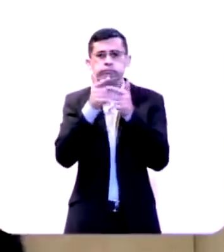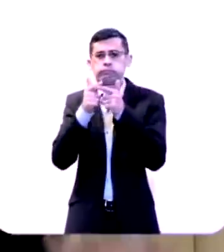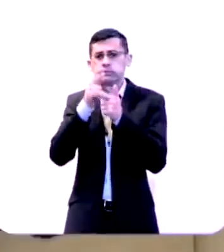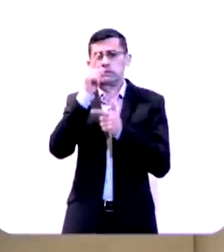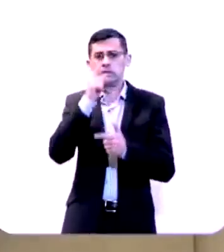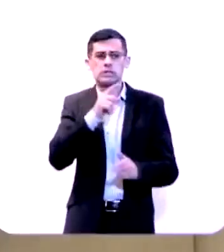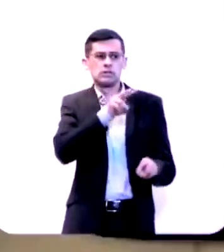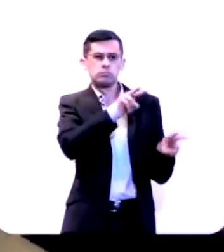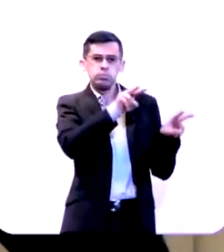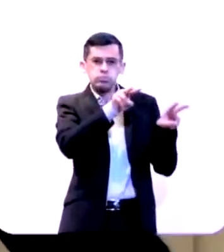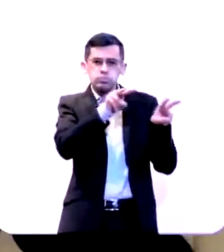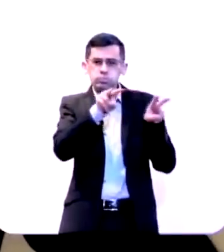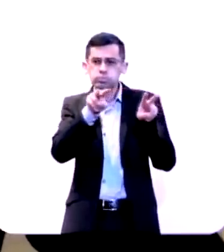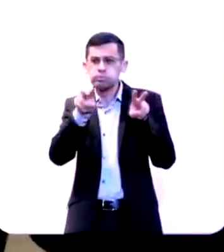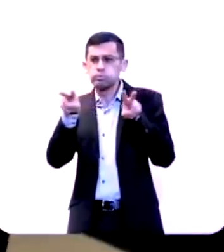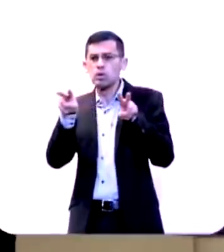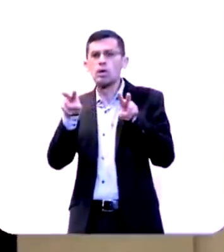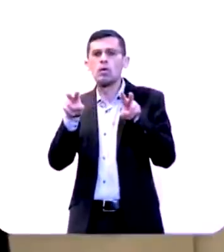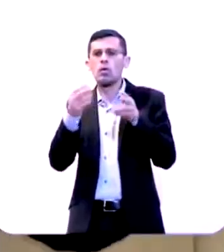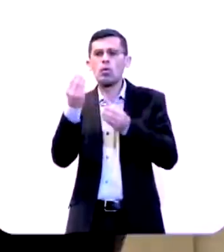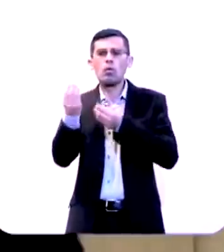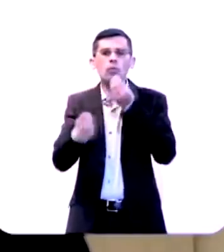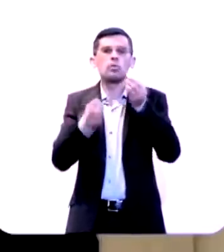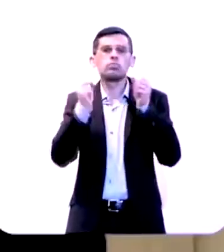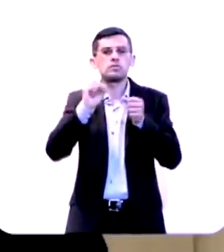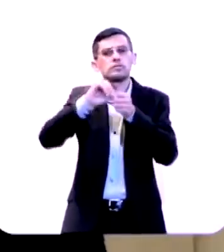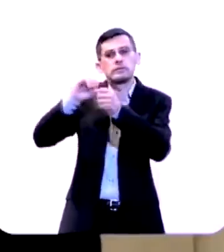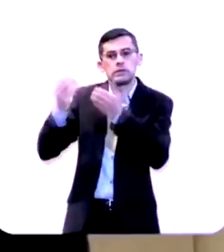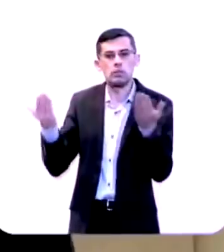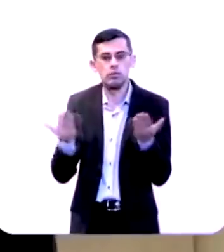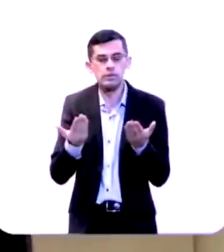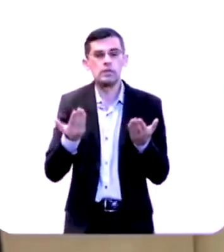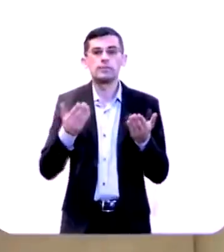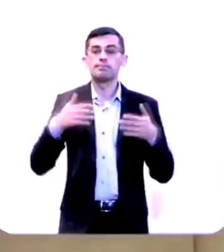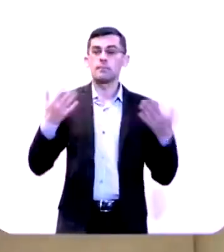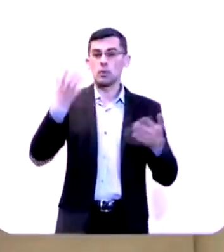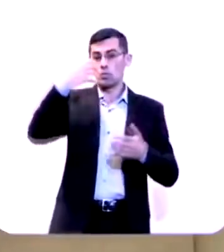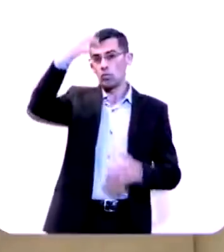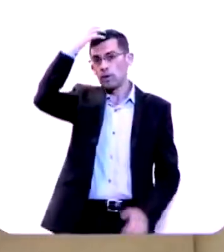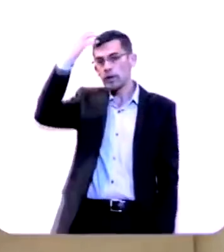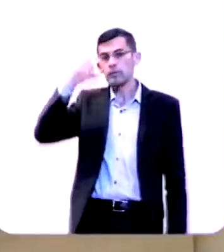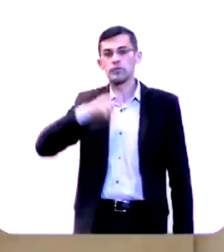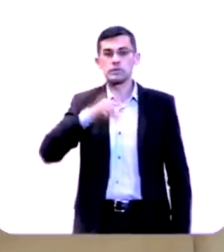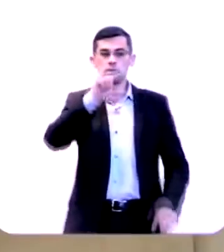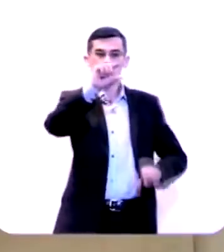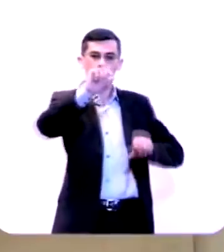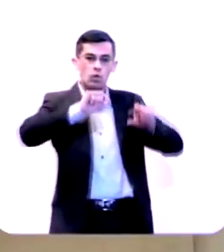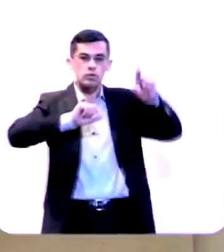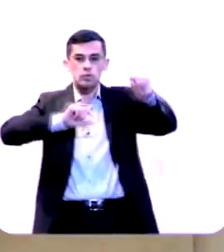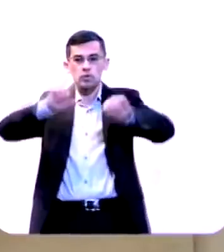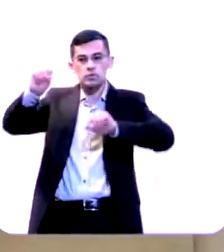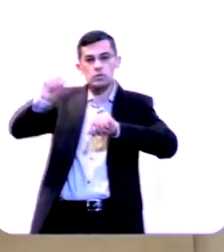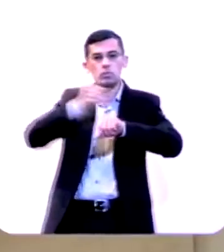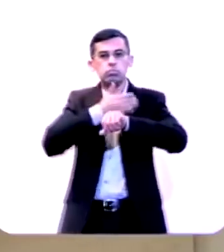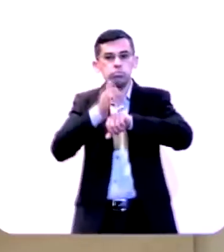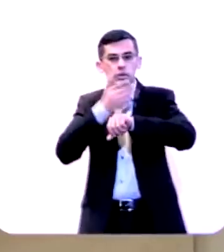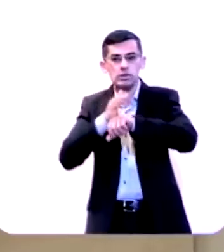da vida ele olhou todas as suas possibilidades e ele então tomou as atitudes